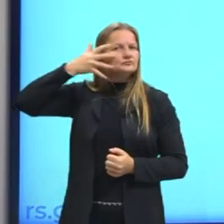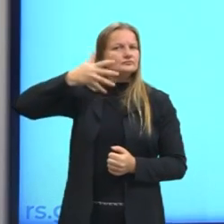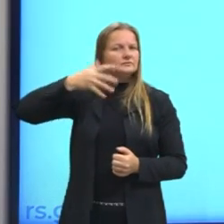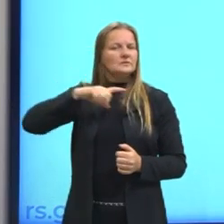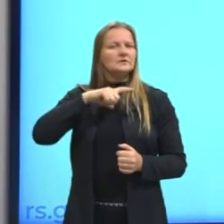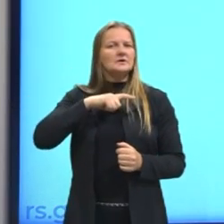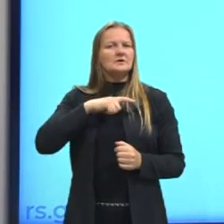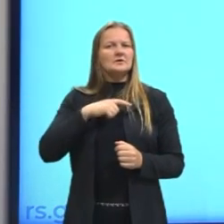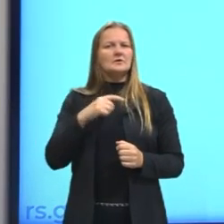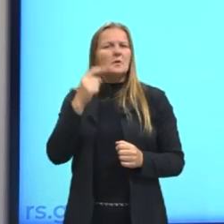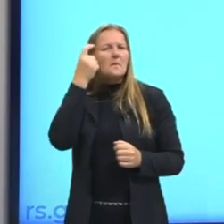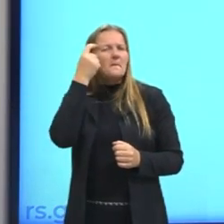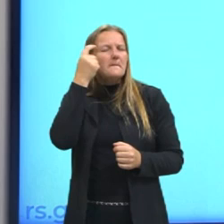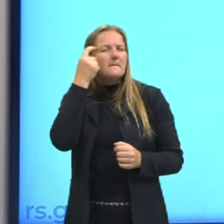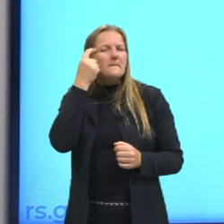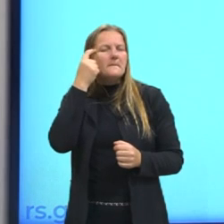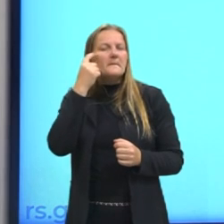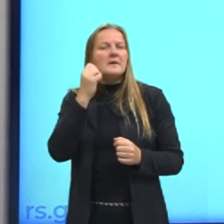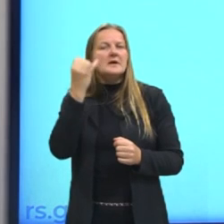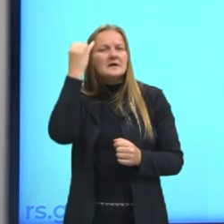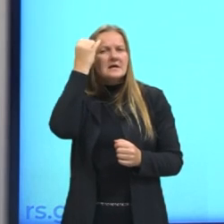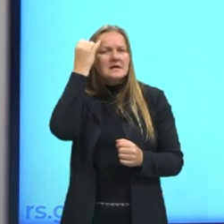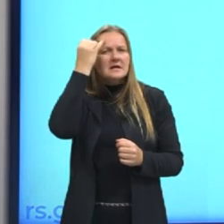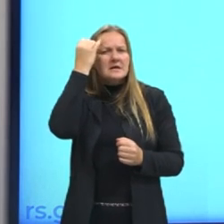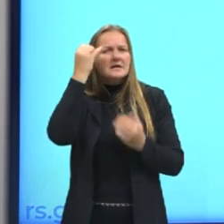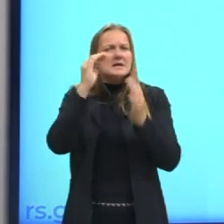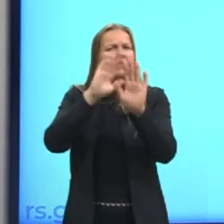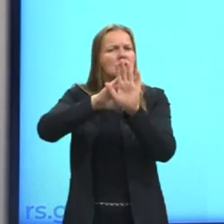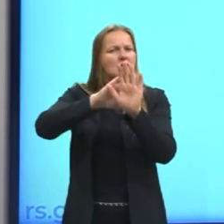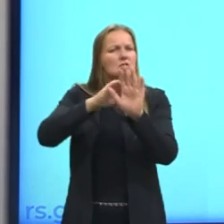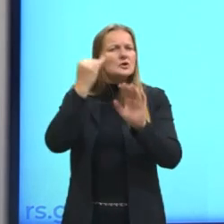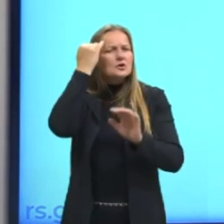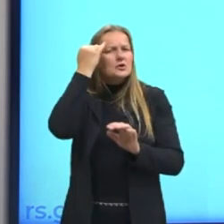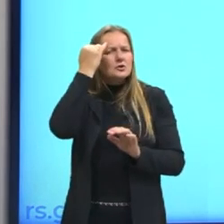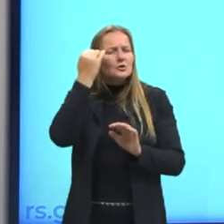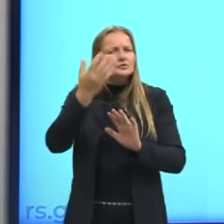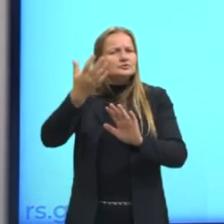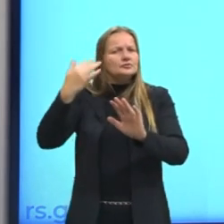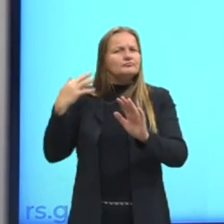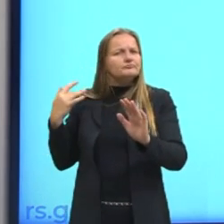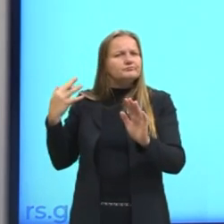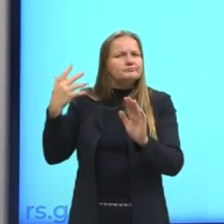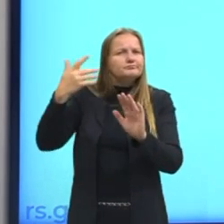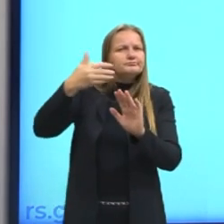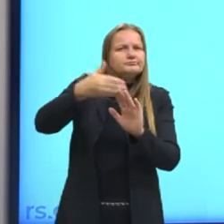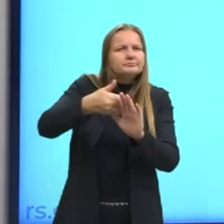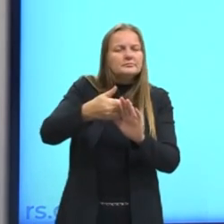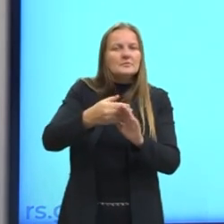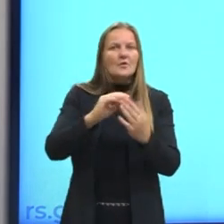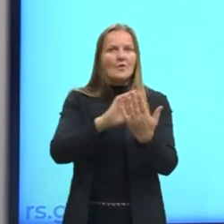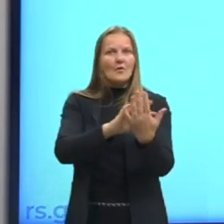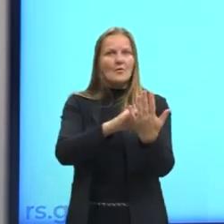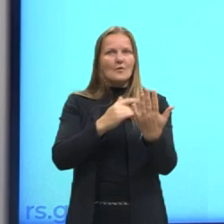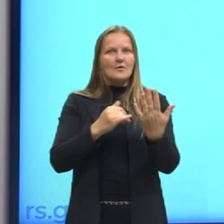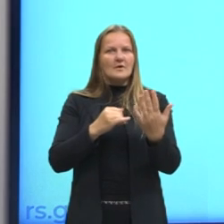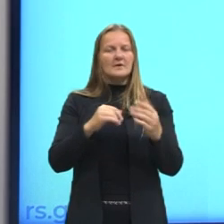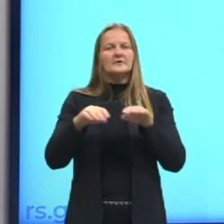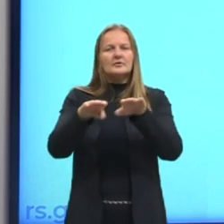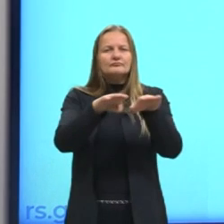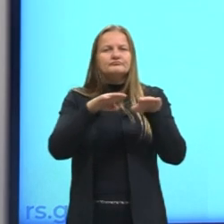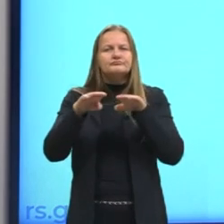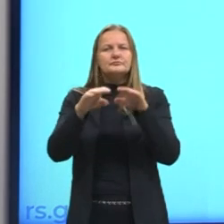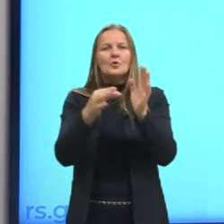investido de ideologias. E ele vai ser o reflexo de uma hegemonia.